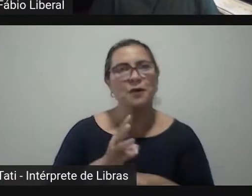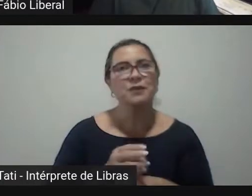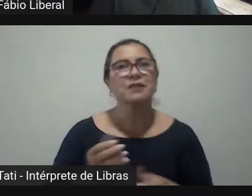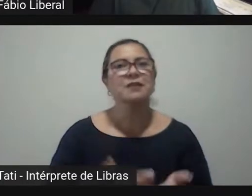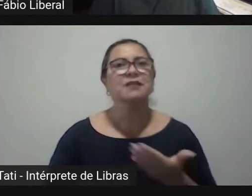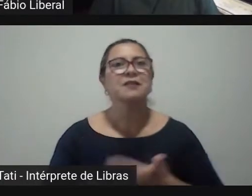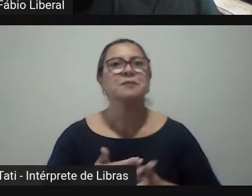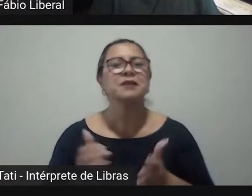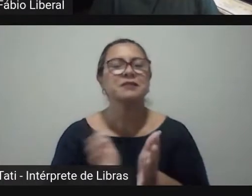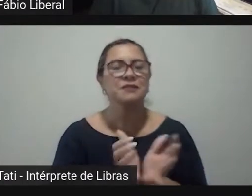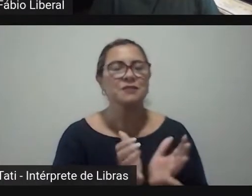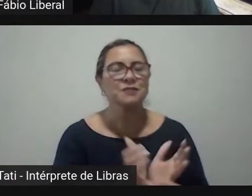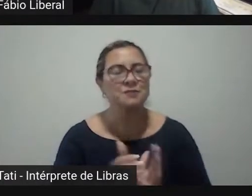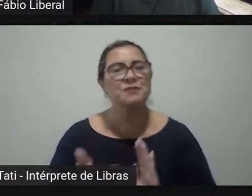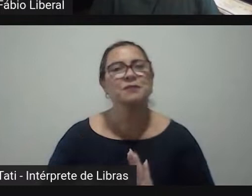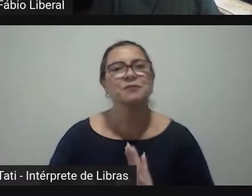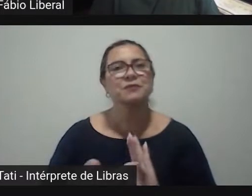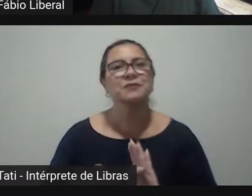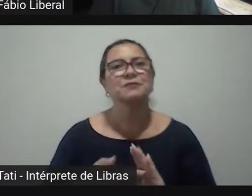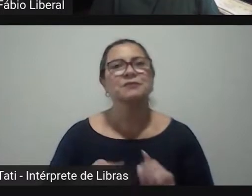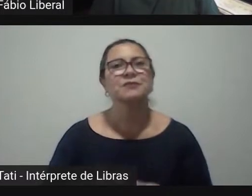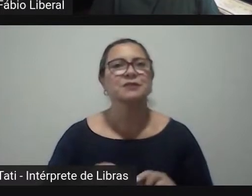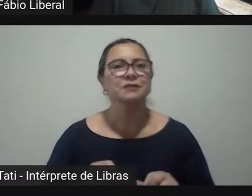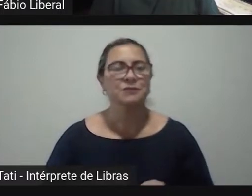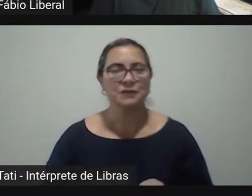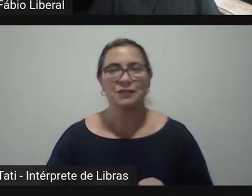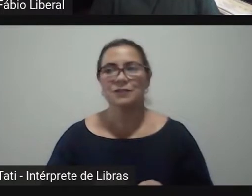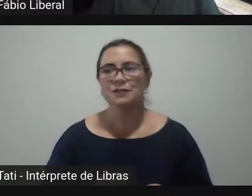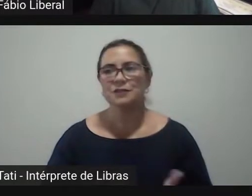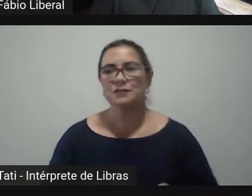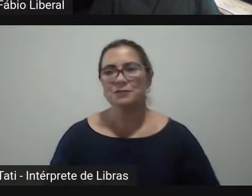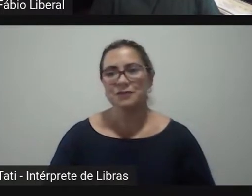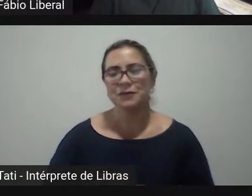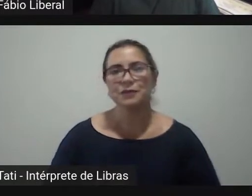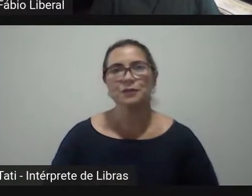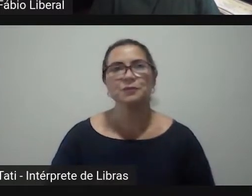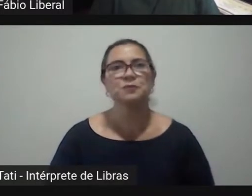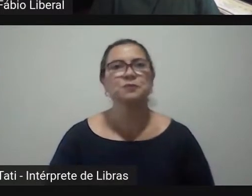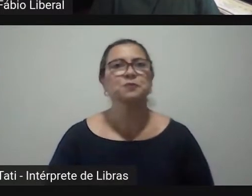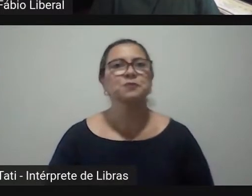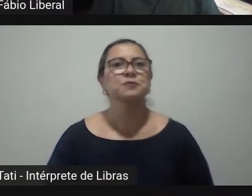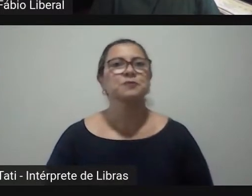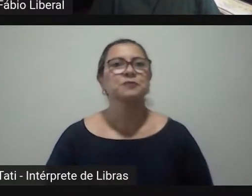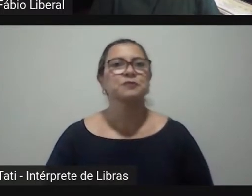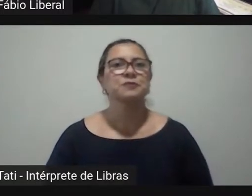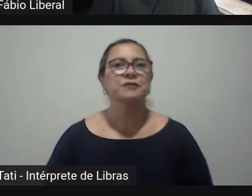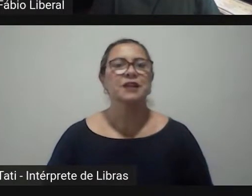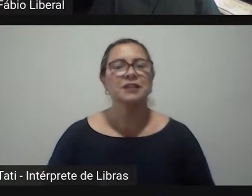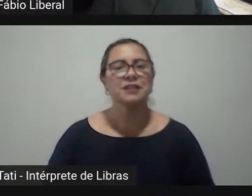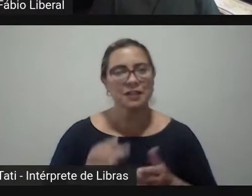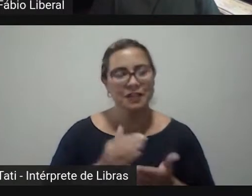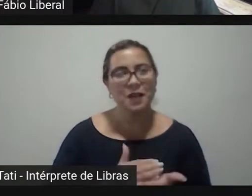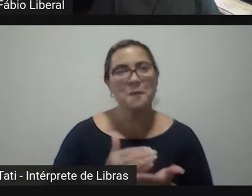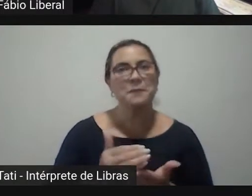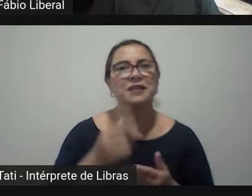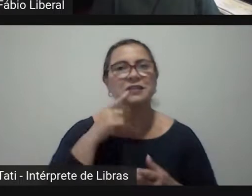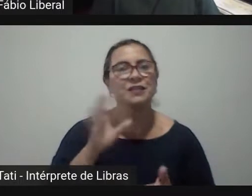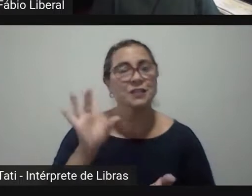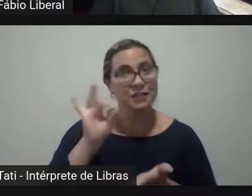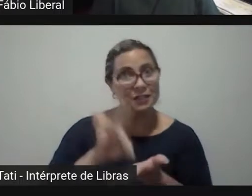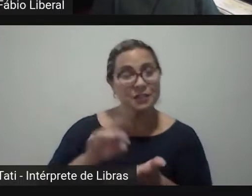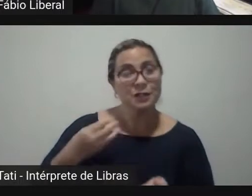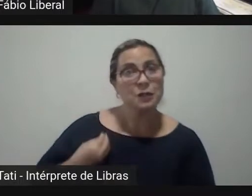-Graduação da Câmara e o link está disponível na descrição. E para registrar a sua presença, você deve